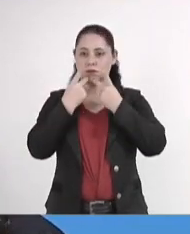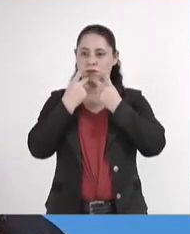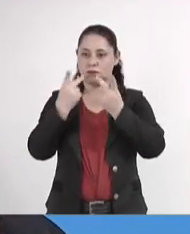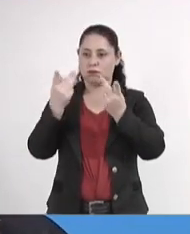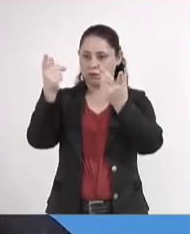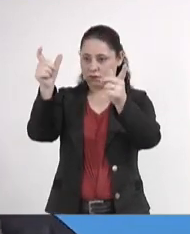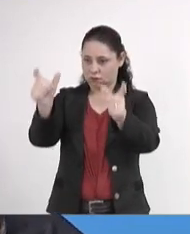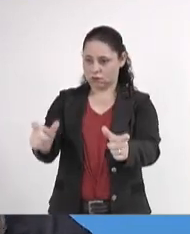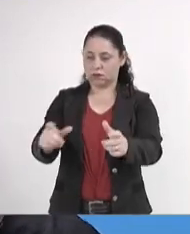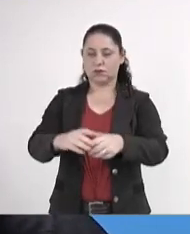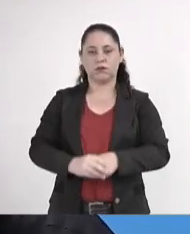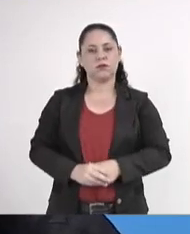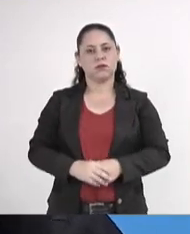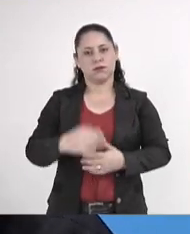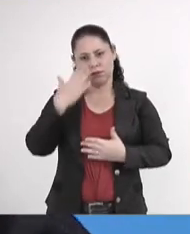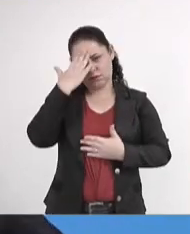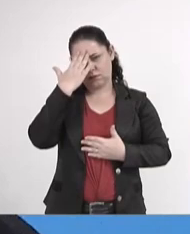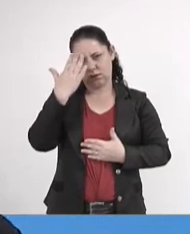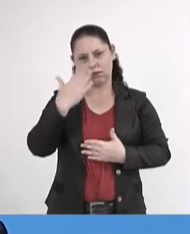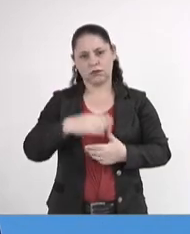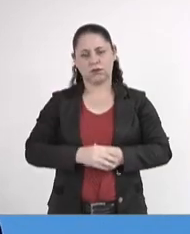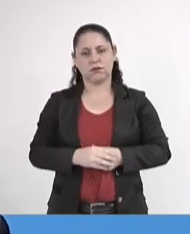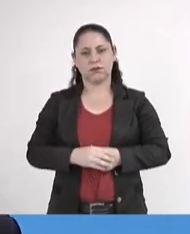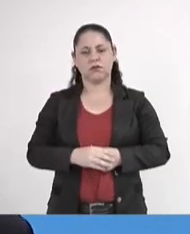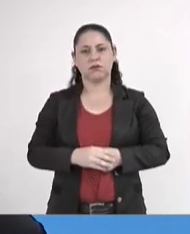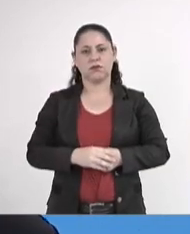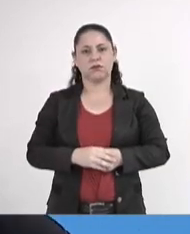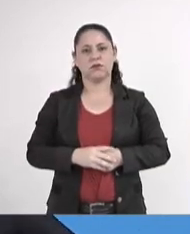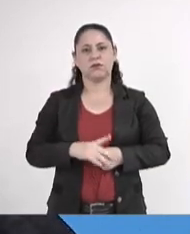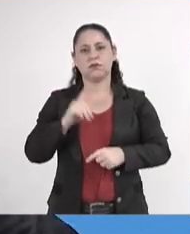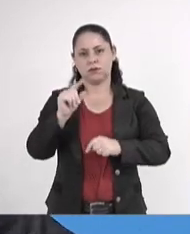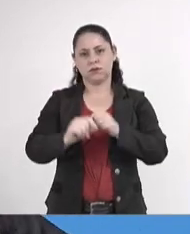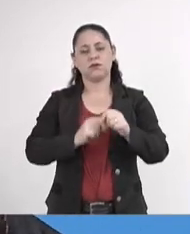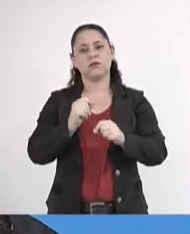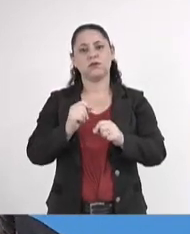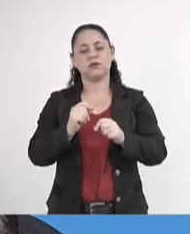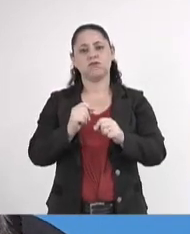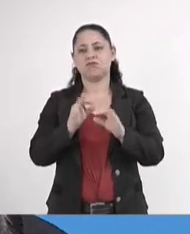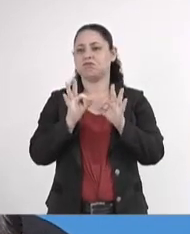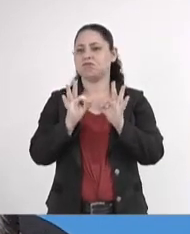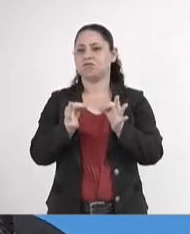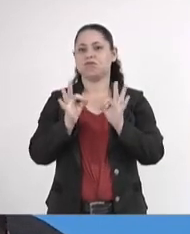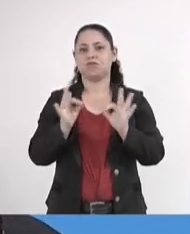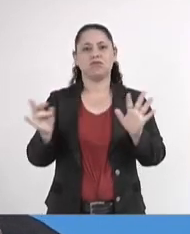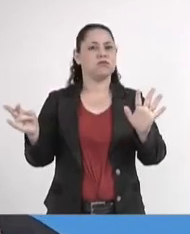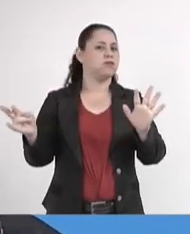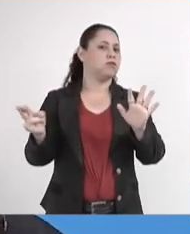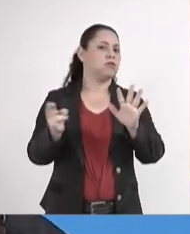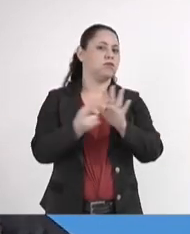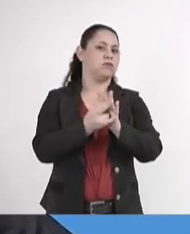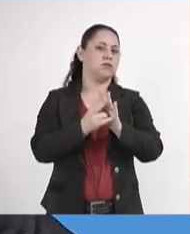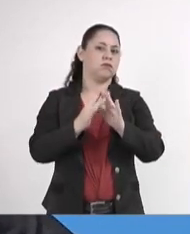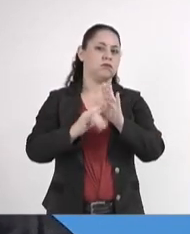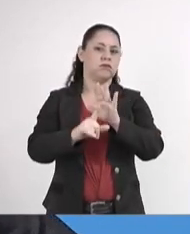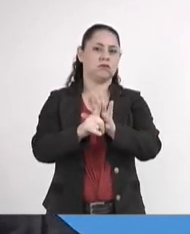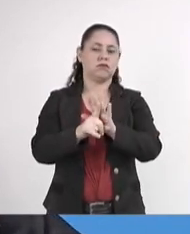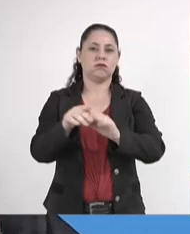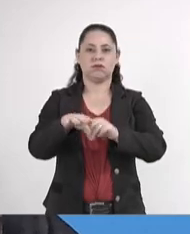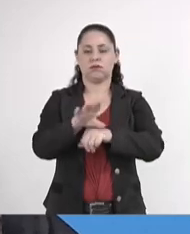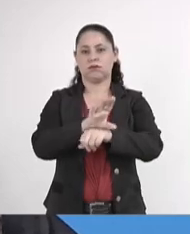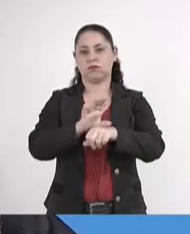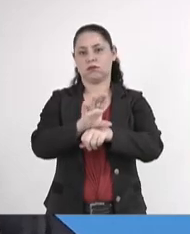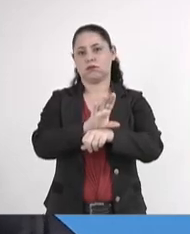Vossa Excelência, agradecer pela aplicação exímia do regimento interno dessa Casa, da nossa